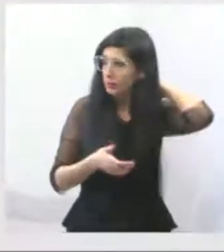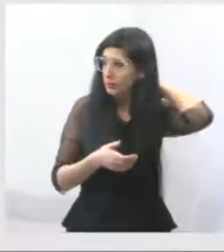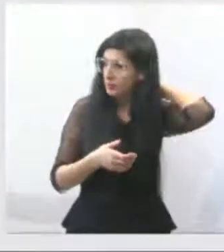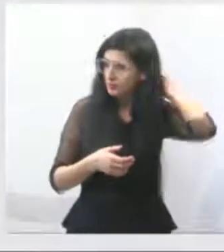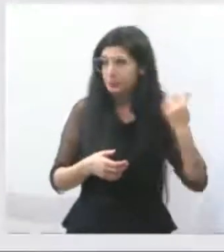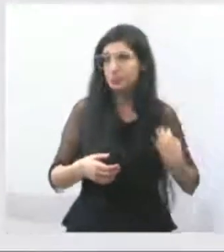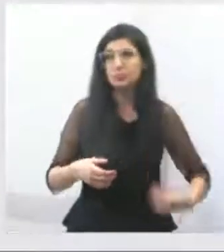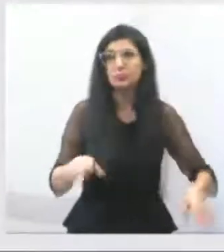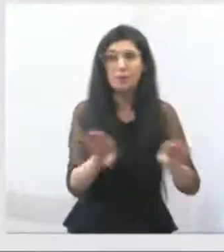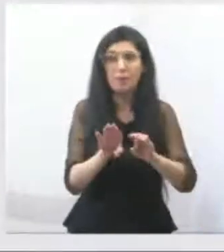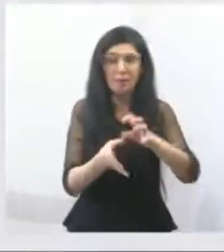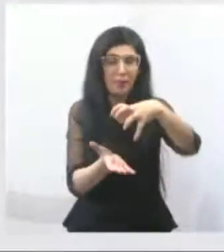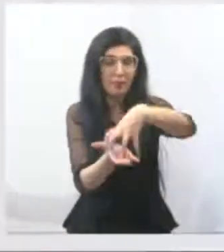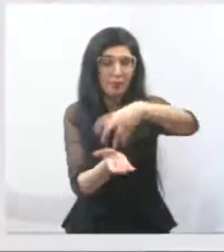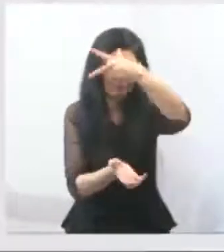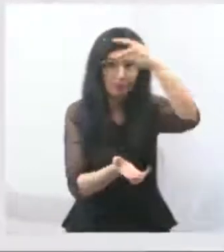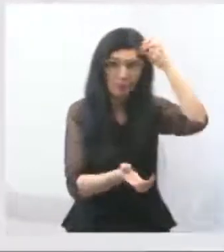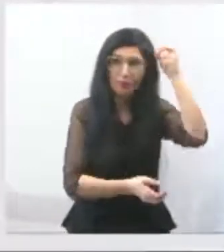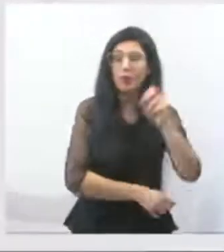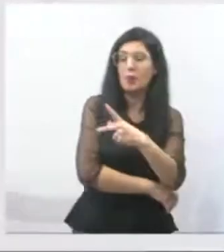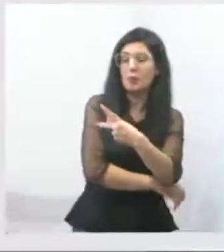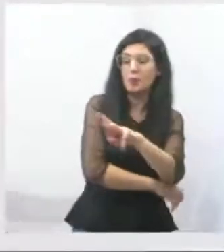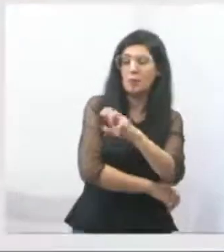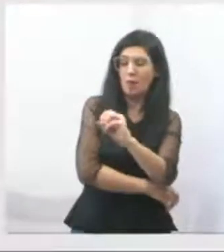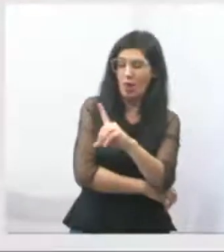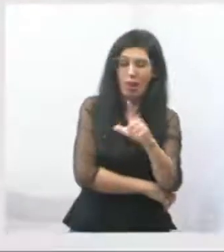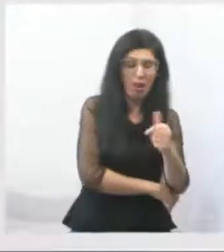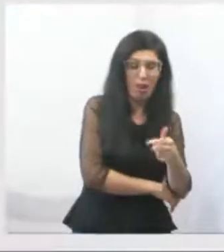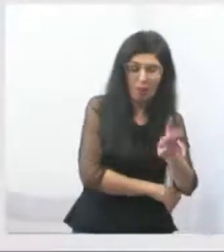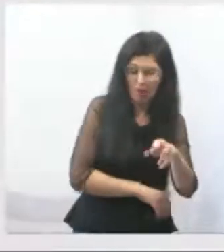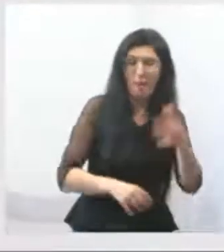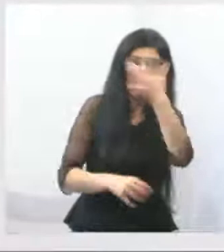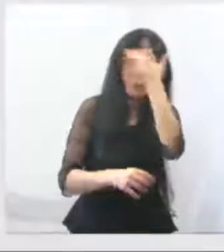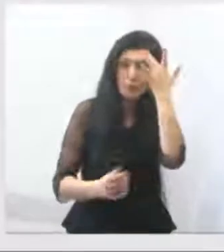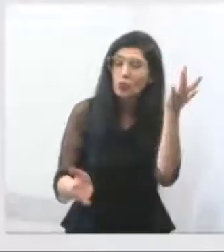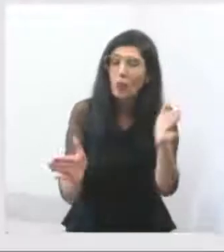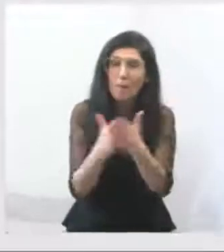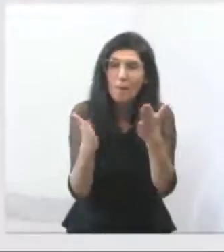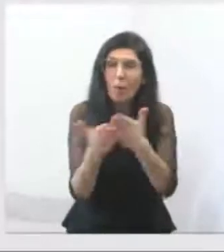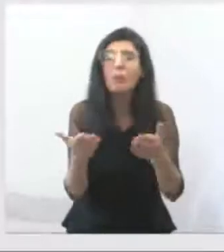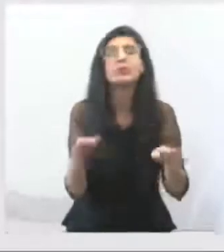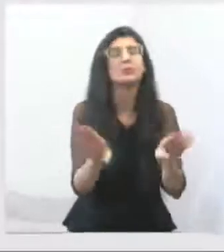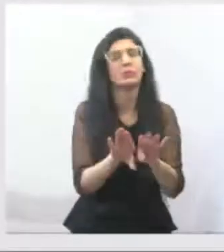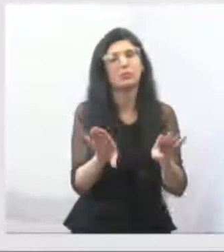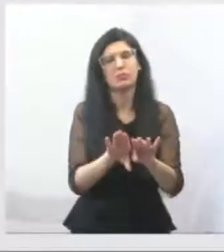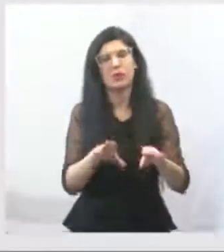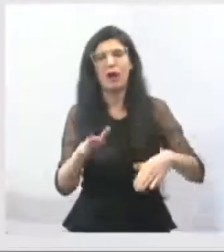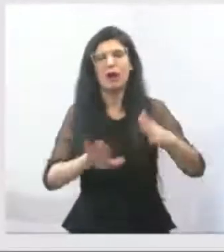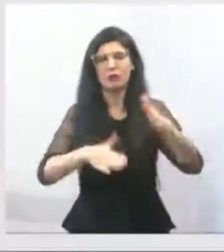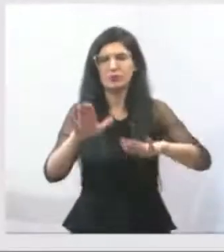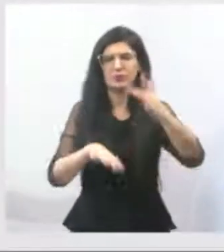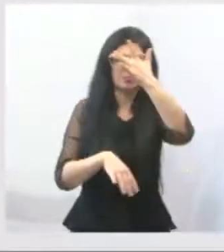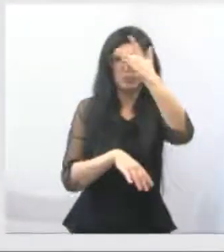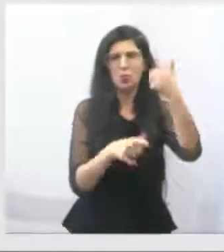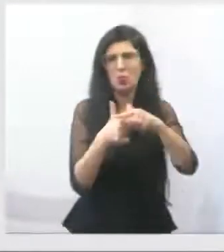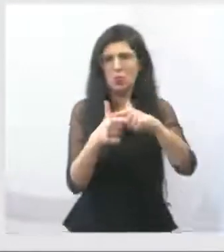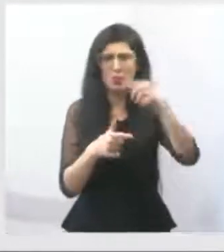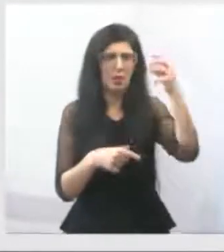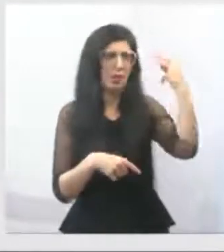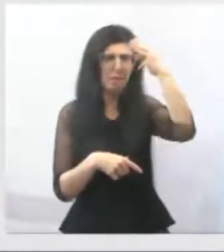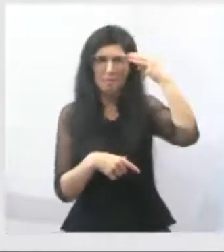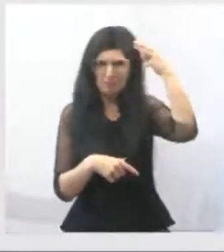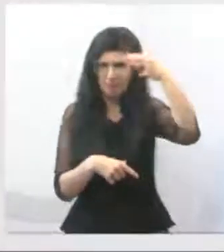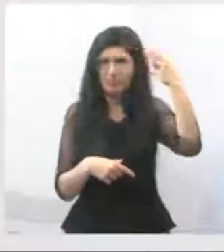a Prolar nas questões de vulnerabilidade e de enfrentamento, que infelizmente a gente tem várias casas que